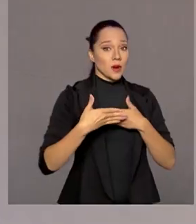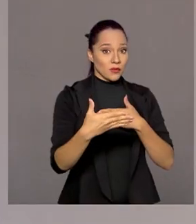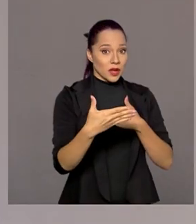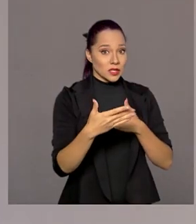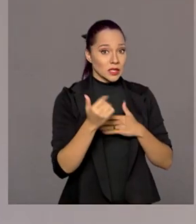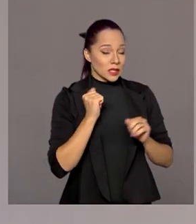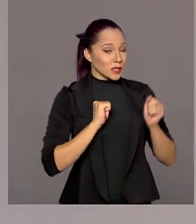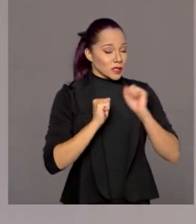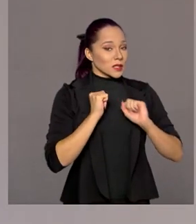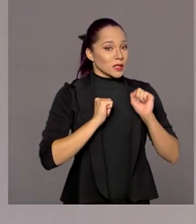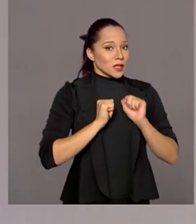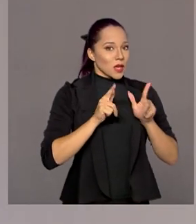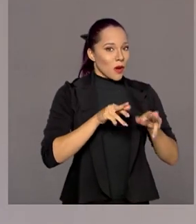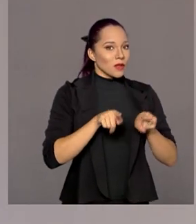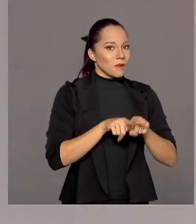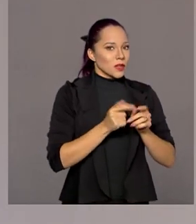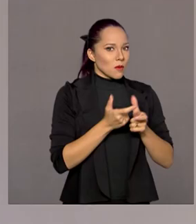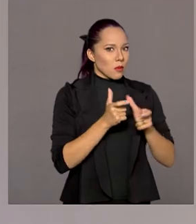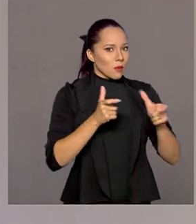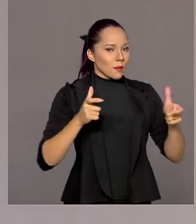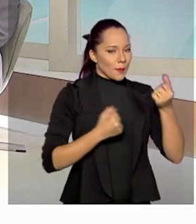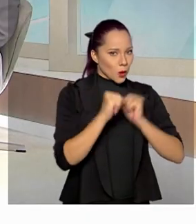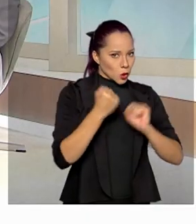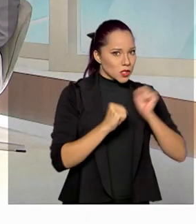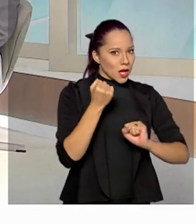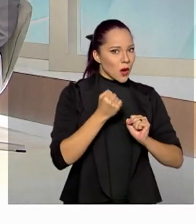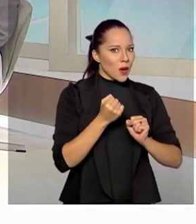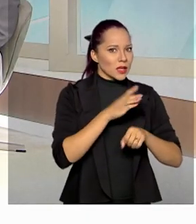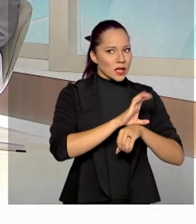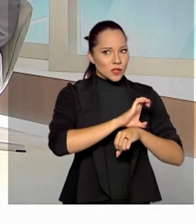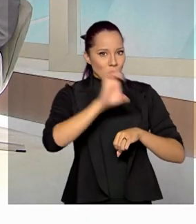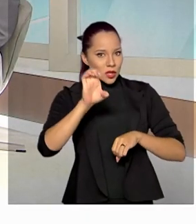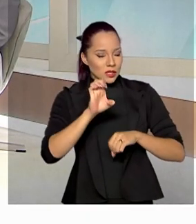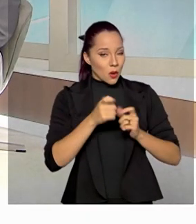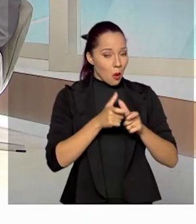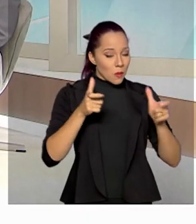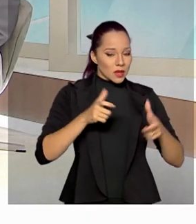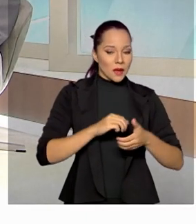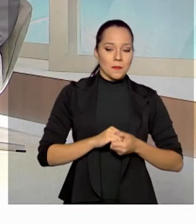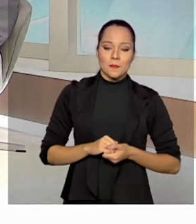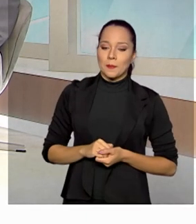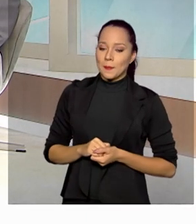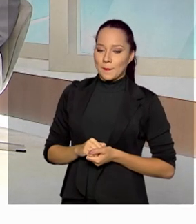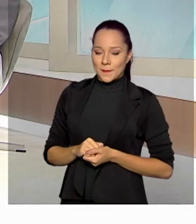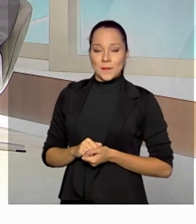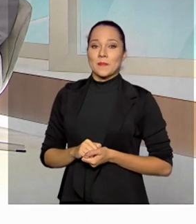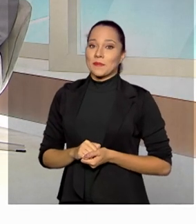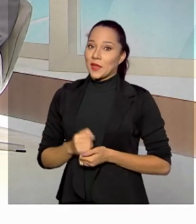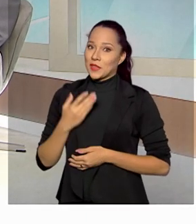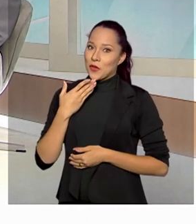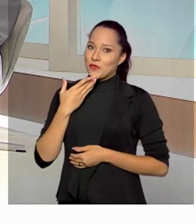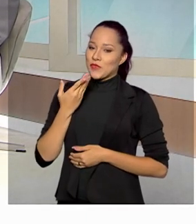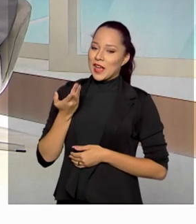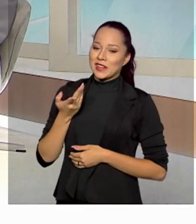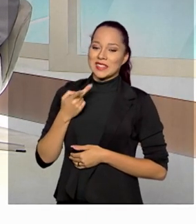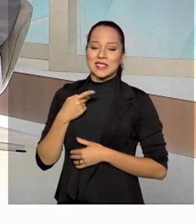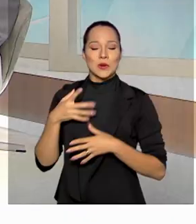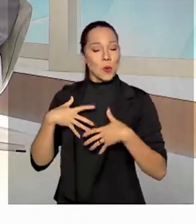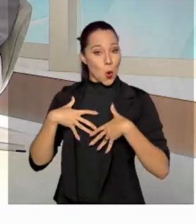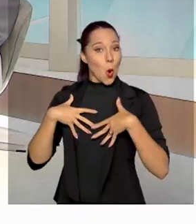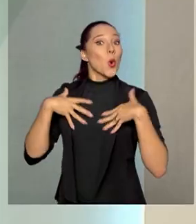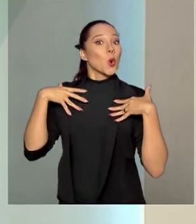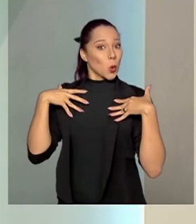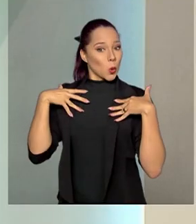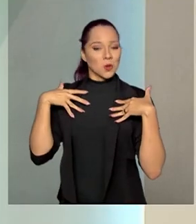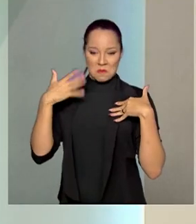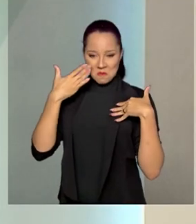expectativa é essa também, de aumentar essa produção, essa exportação? Eu falo até com indisfarçável orgulho.